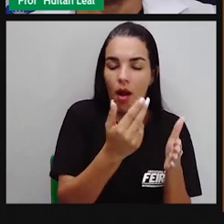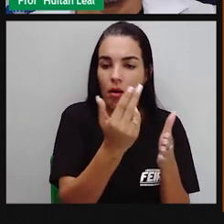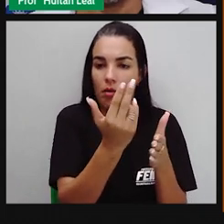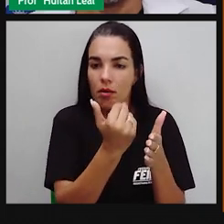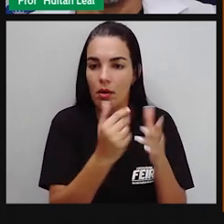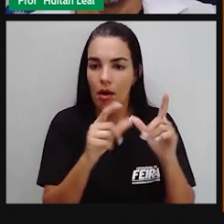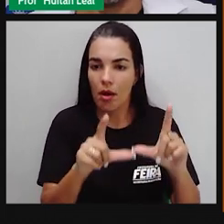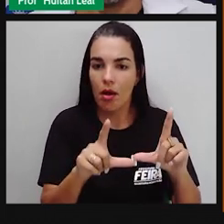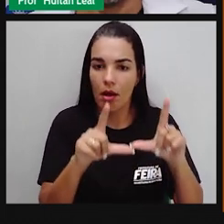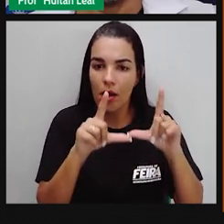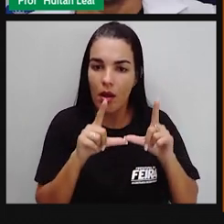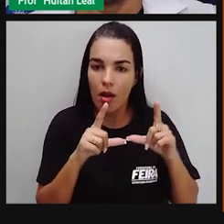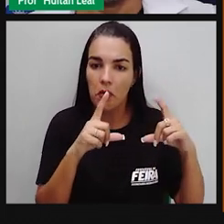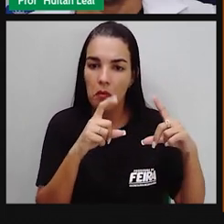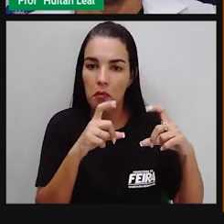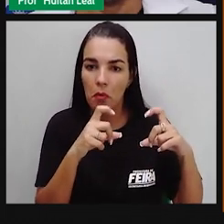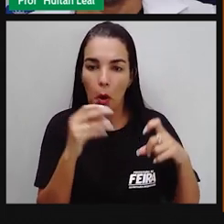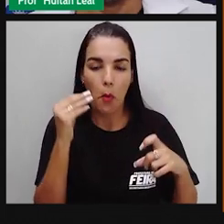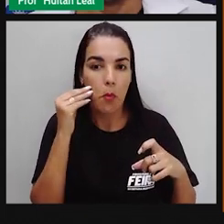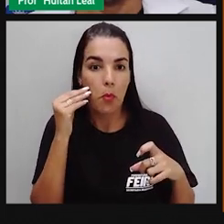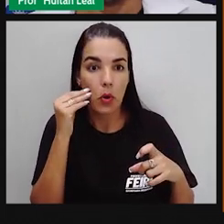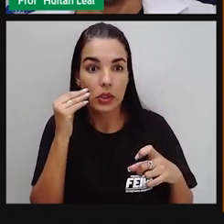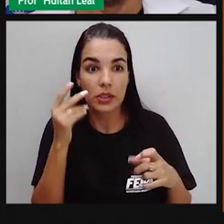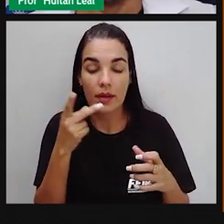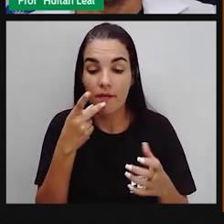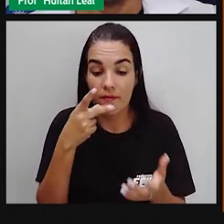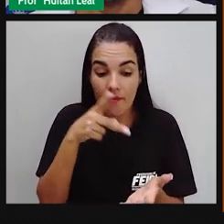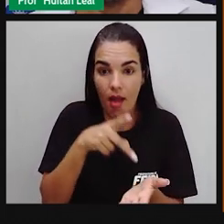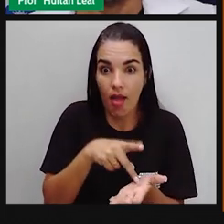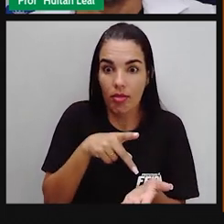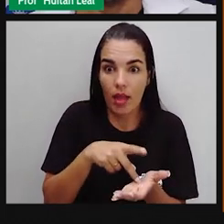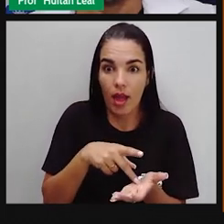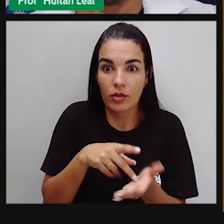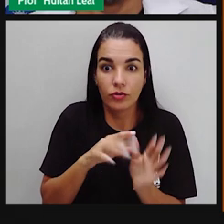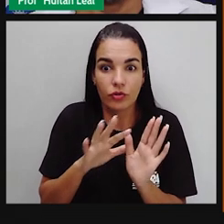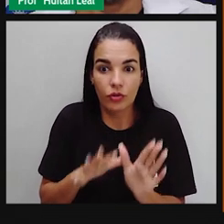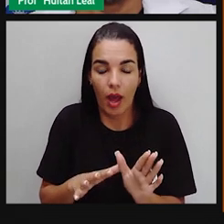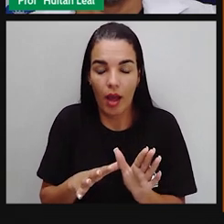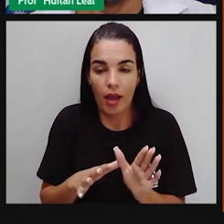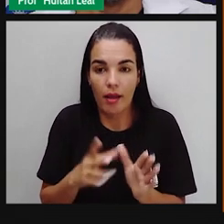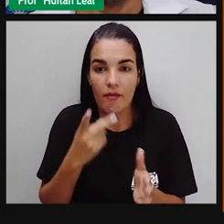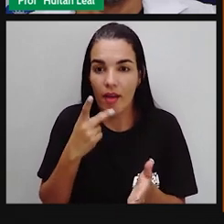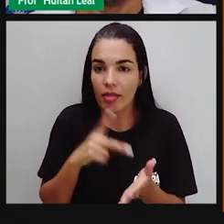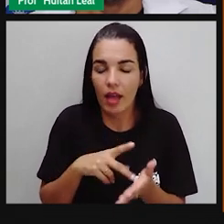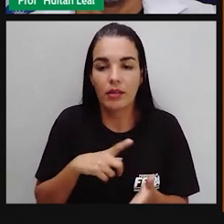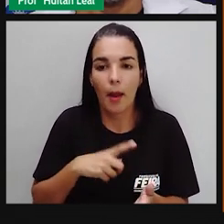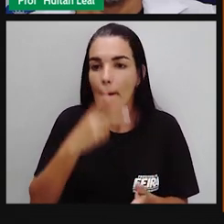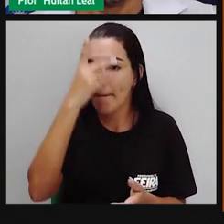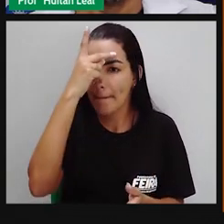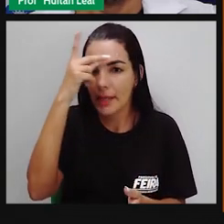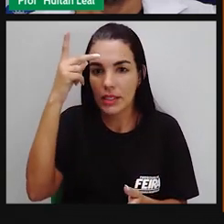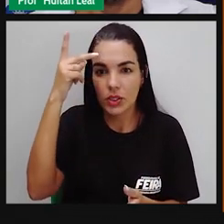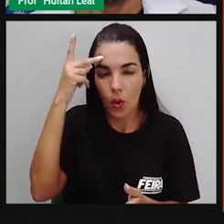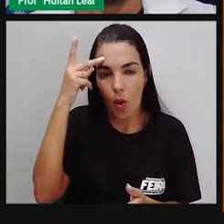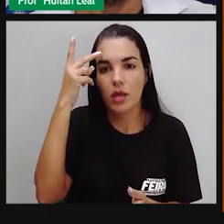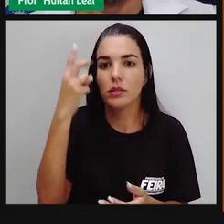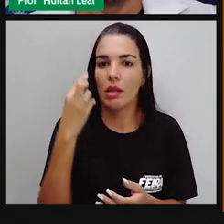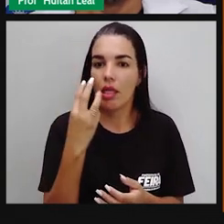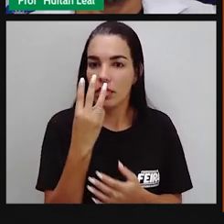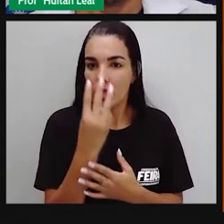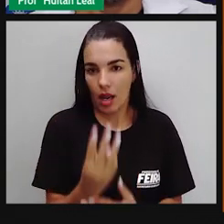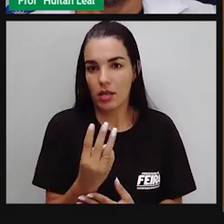retratar a realidade de forma mais objetiva. Então, ele dá uma denotação. Ele está sendo